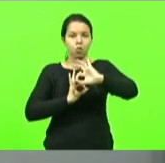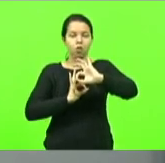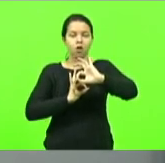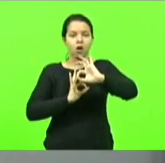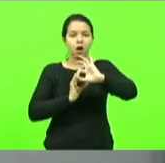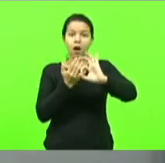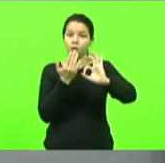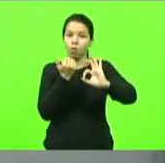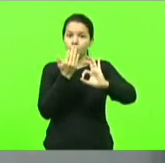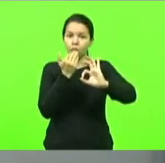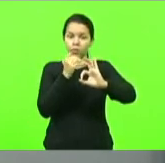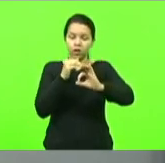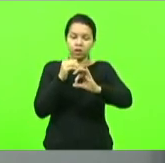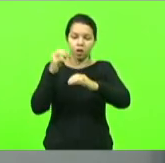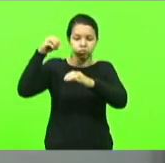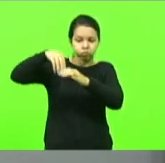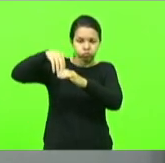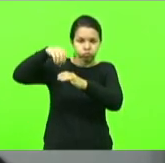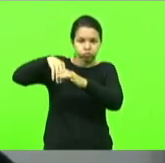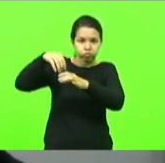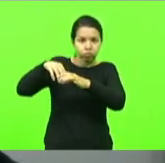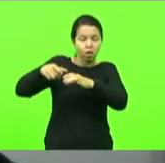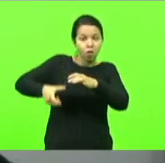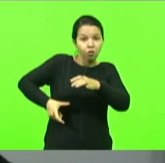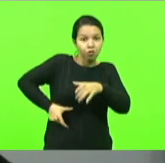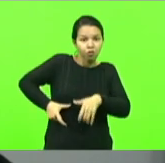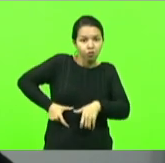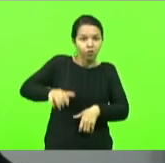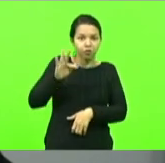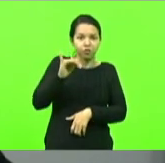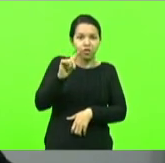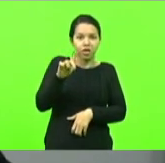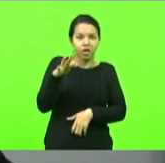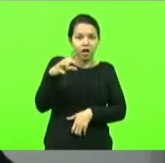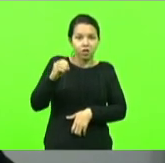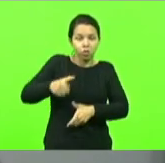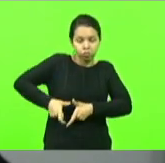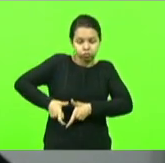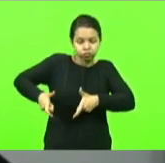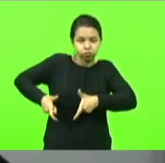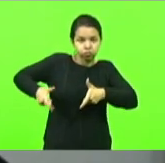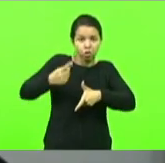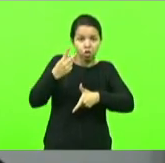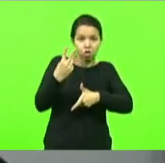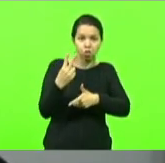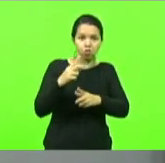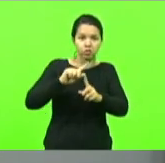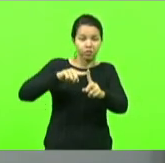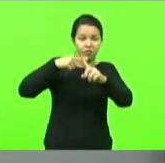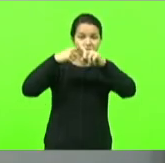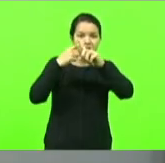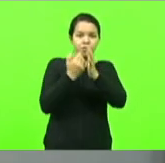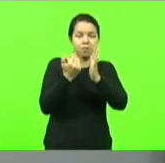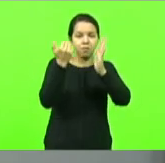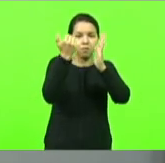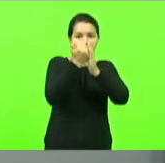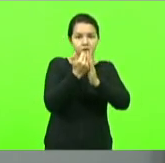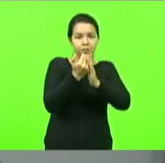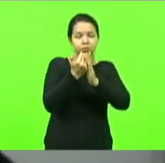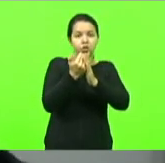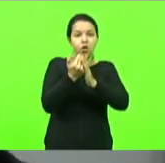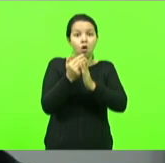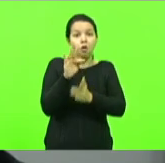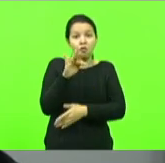cresça até 12 vezes mais que o natural. O fígado natural ele é rosado